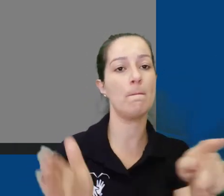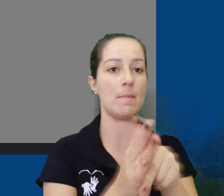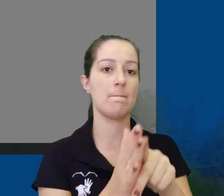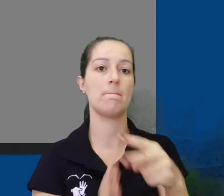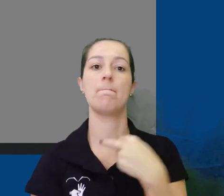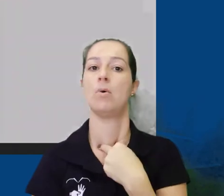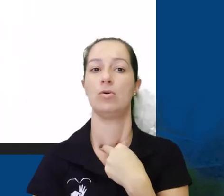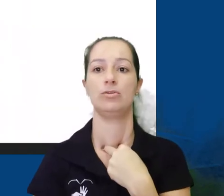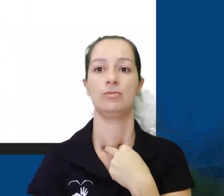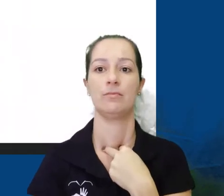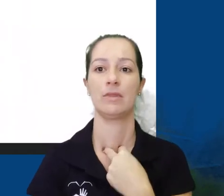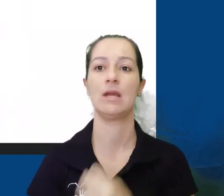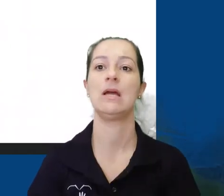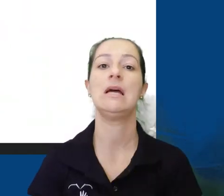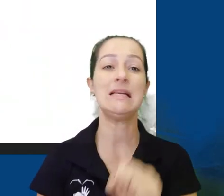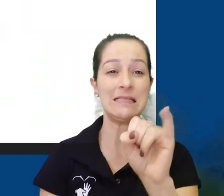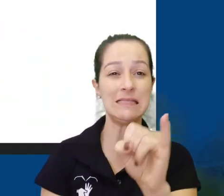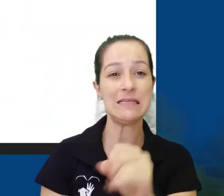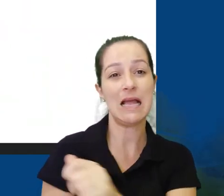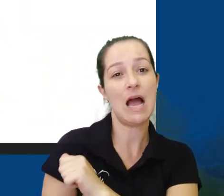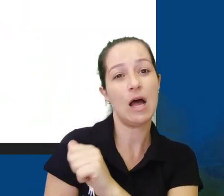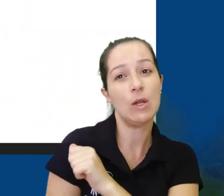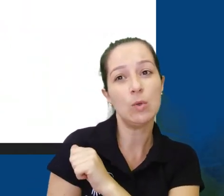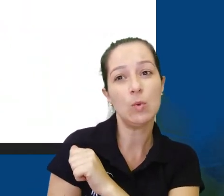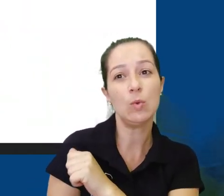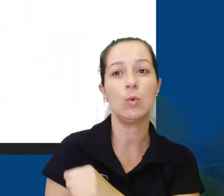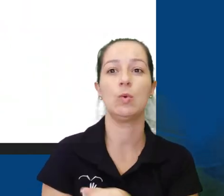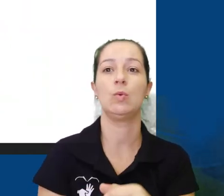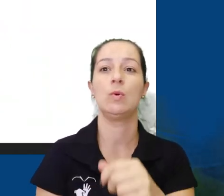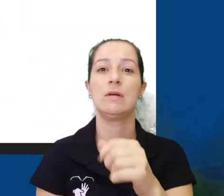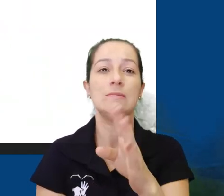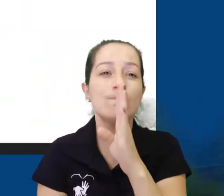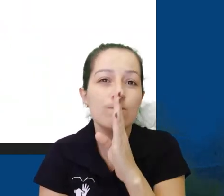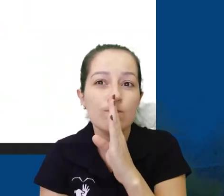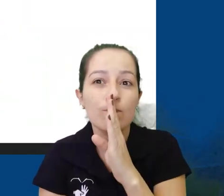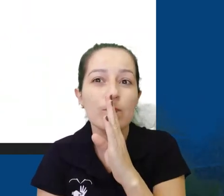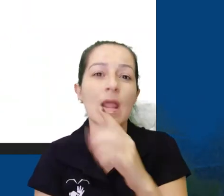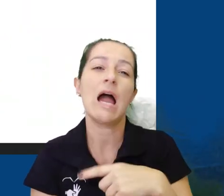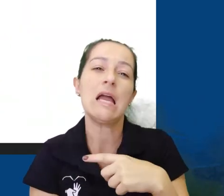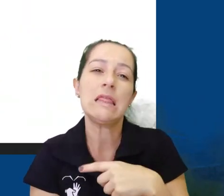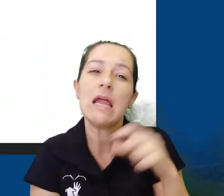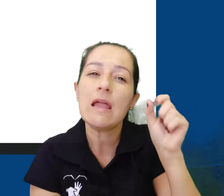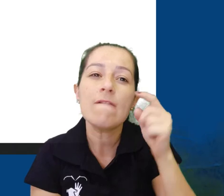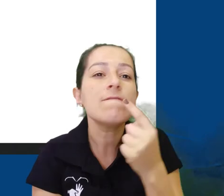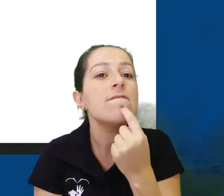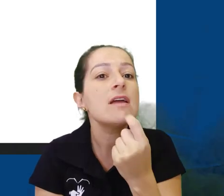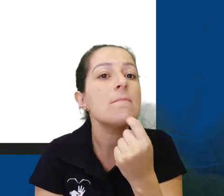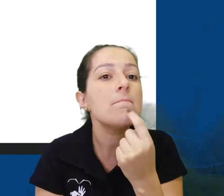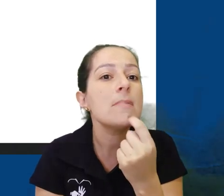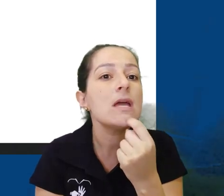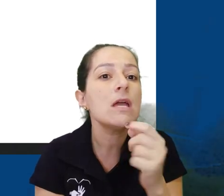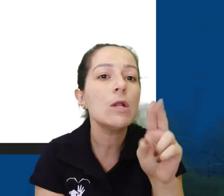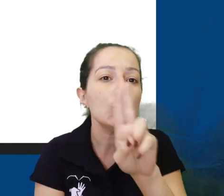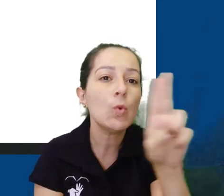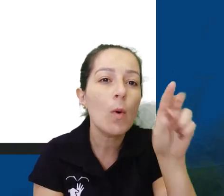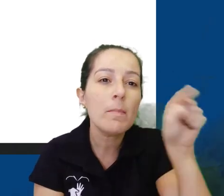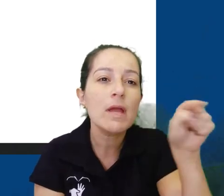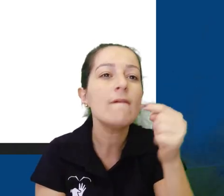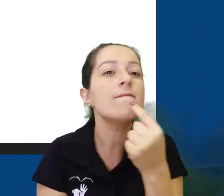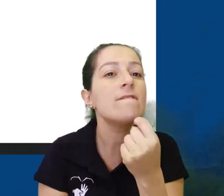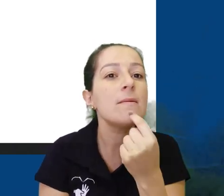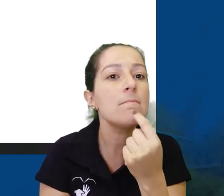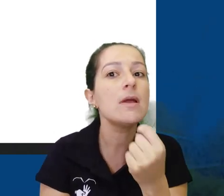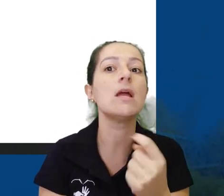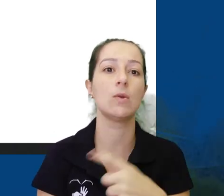alunos. Quando um aluno está silenciado, um ícone vermelho vai aparecer ao lado do nome dele, no lado direito. Para reativar a